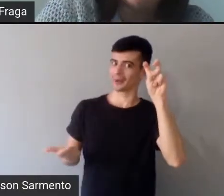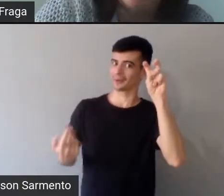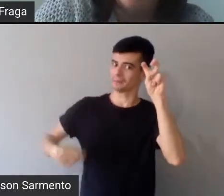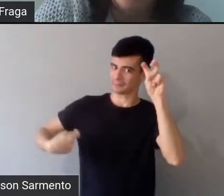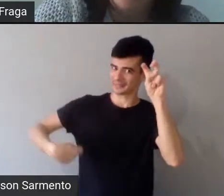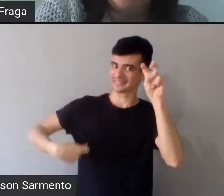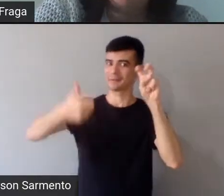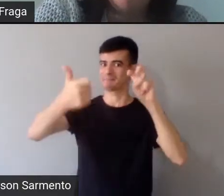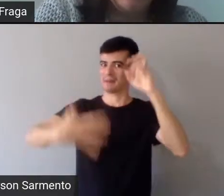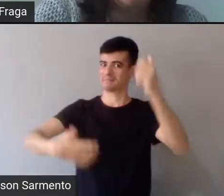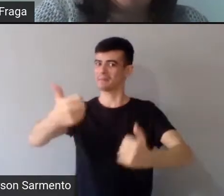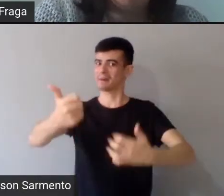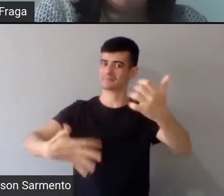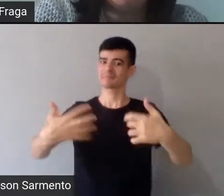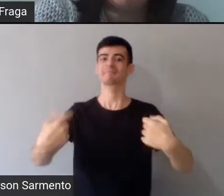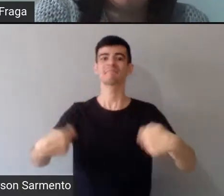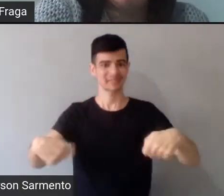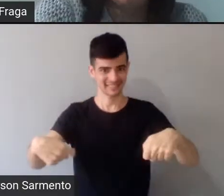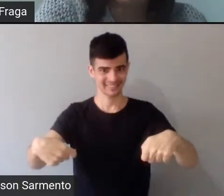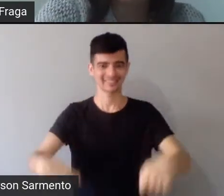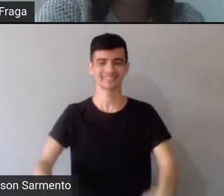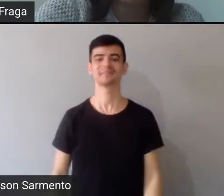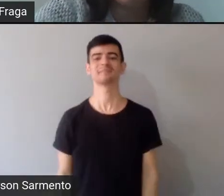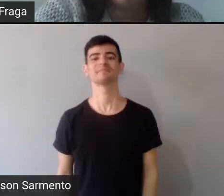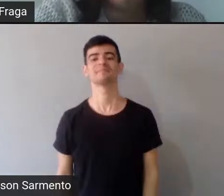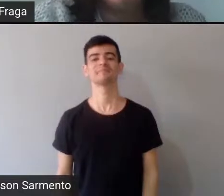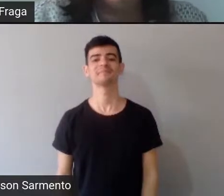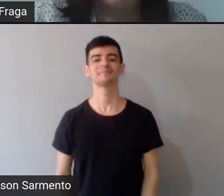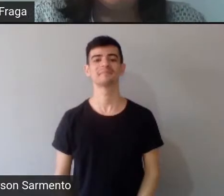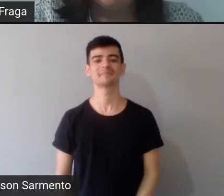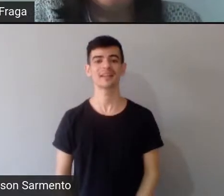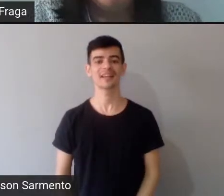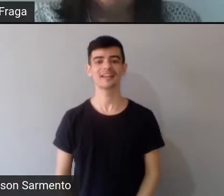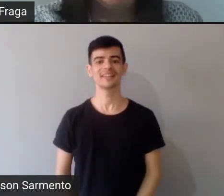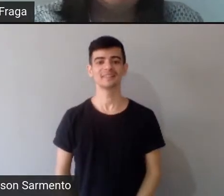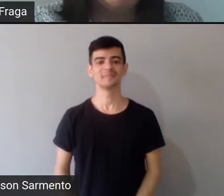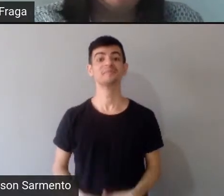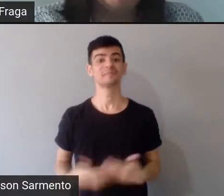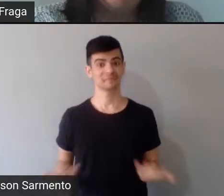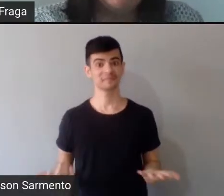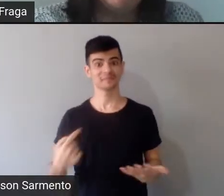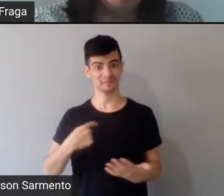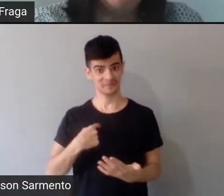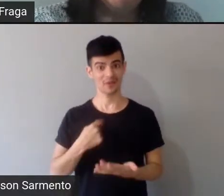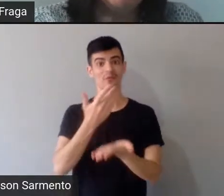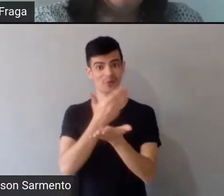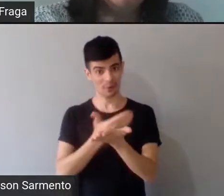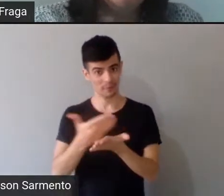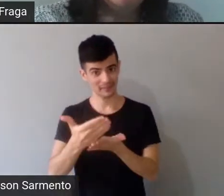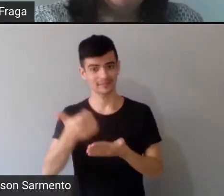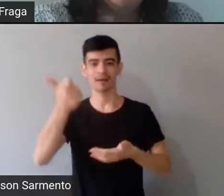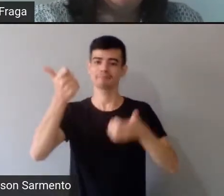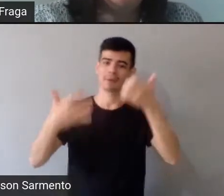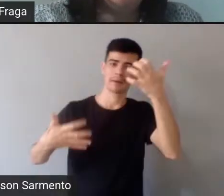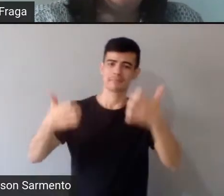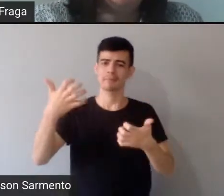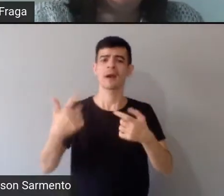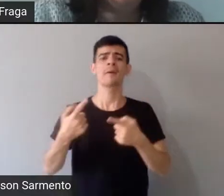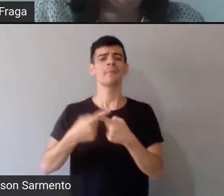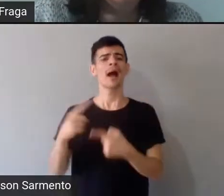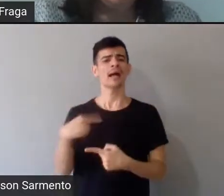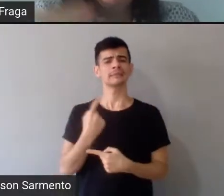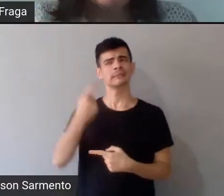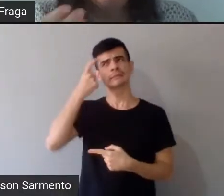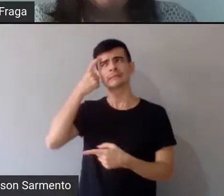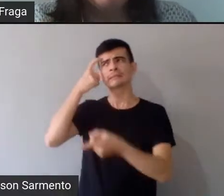vou, começar falando um pouco sobre isso, a gente levou um tempo para definir o título, e,